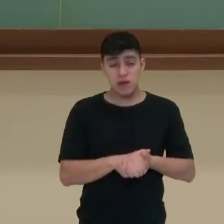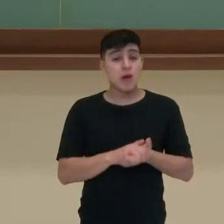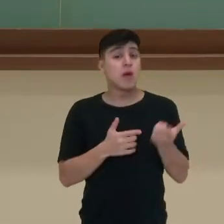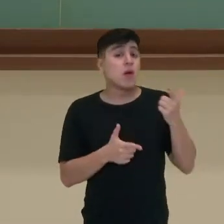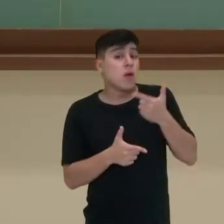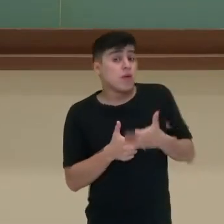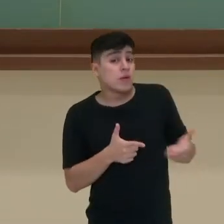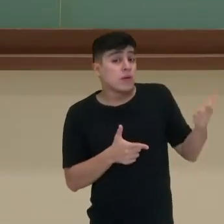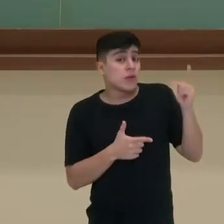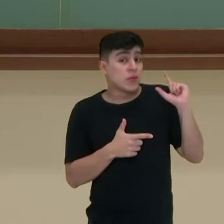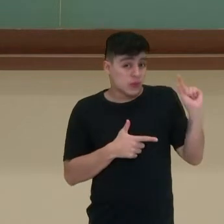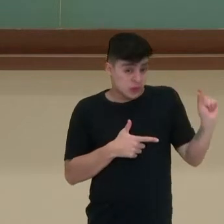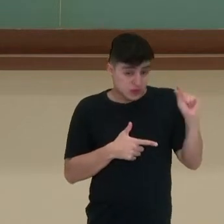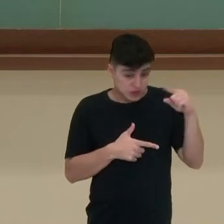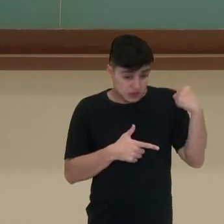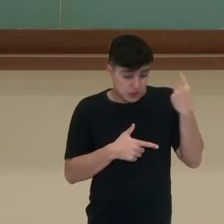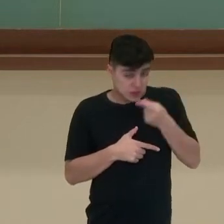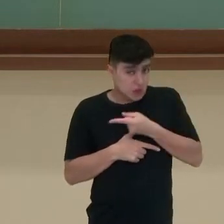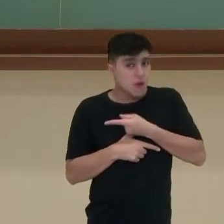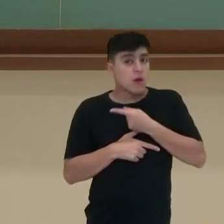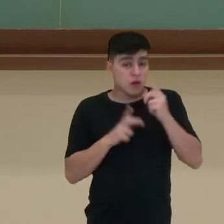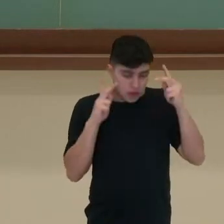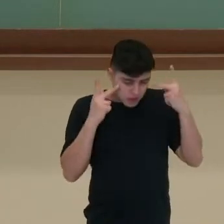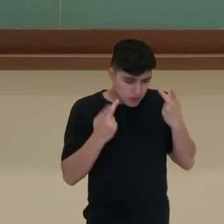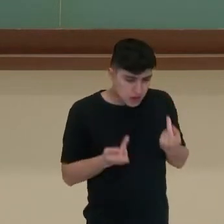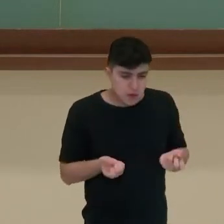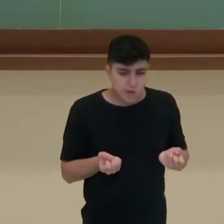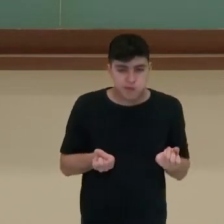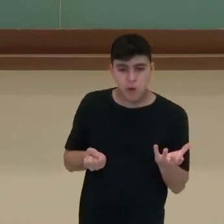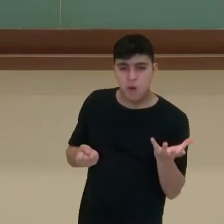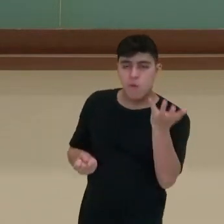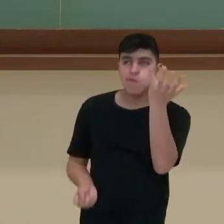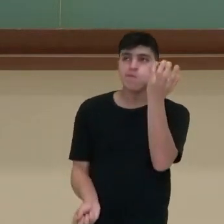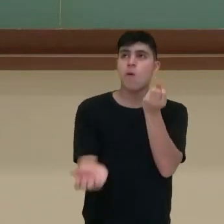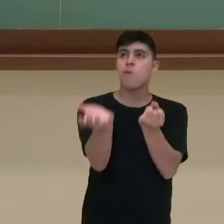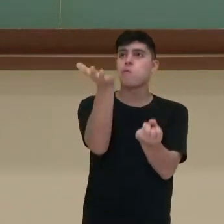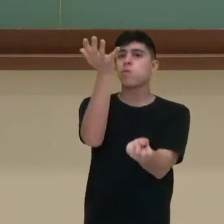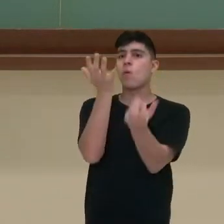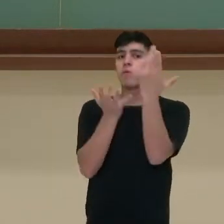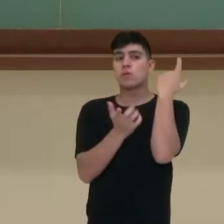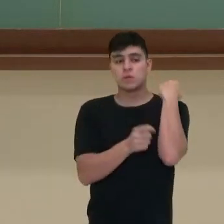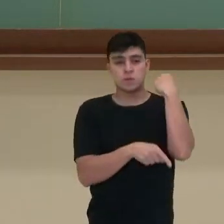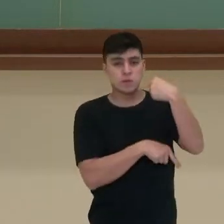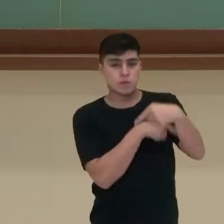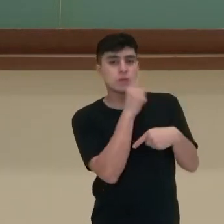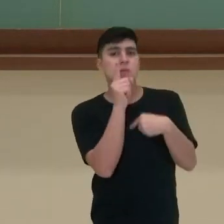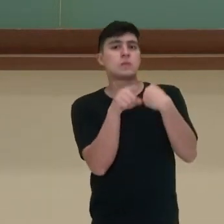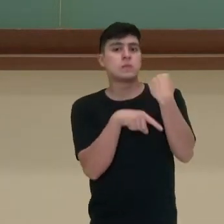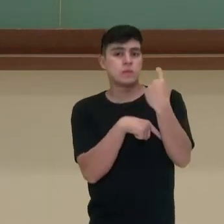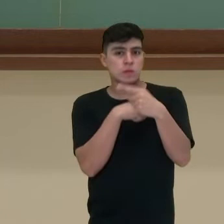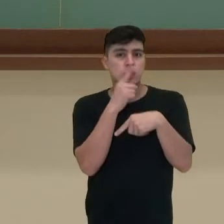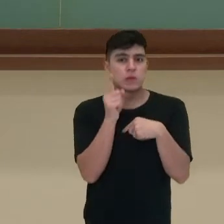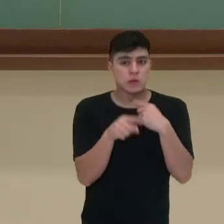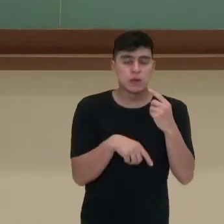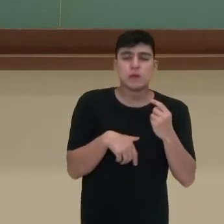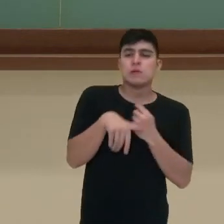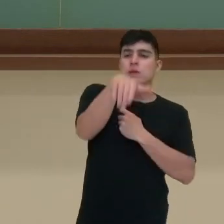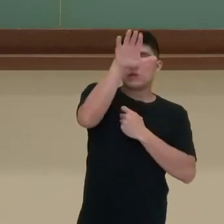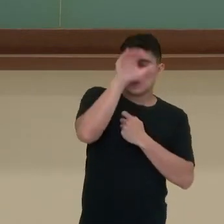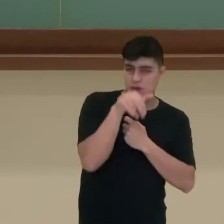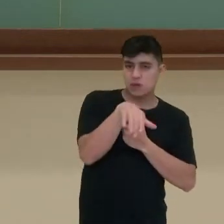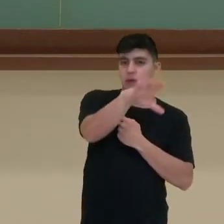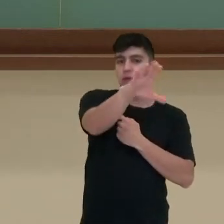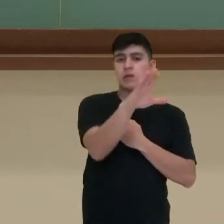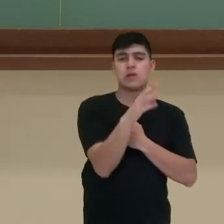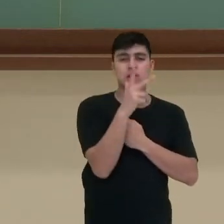muitos gases do efeito estufa, esse ciclo se torna cada vez mais fechado e